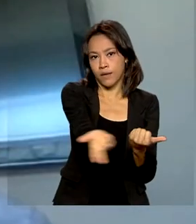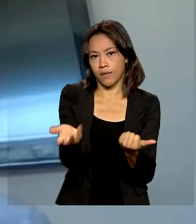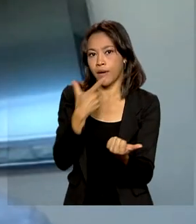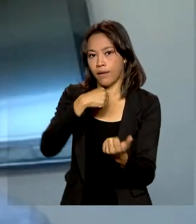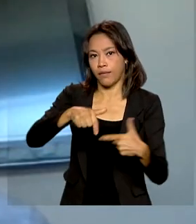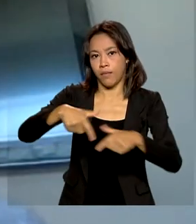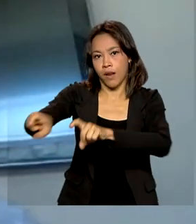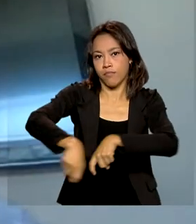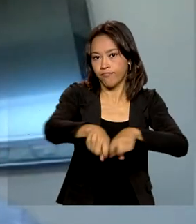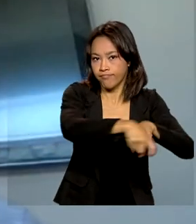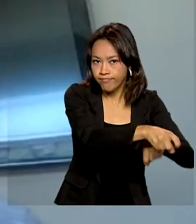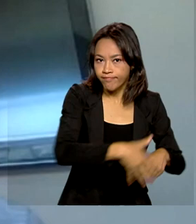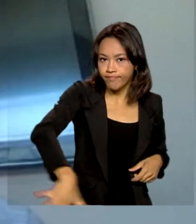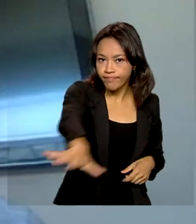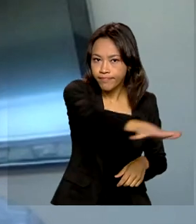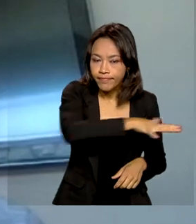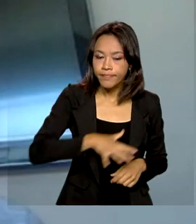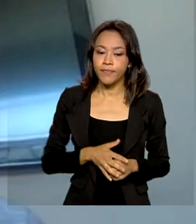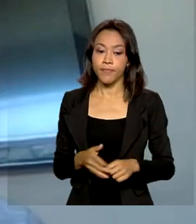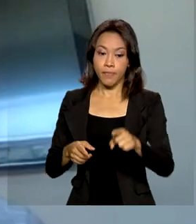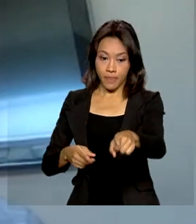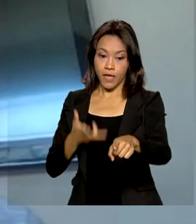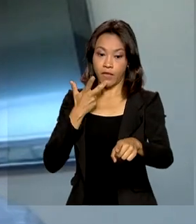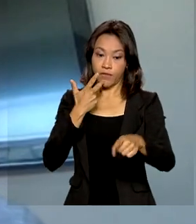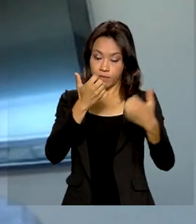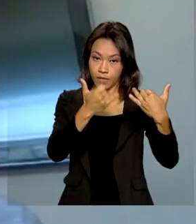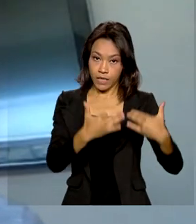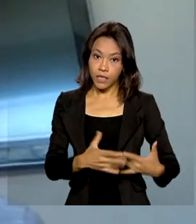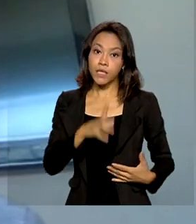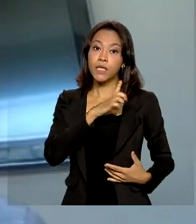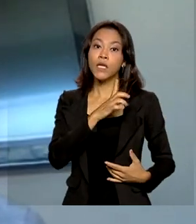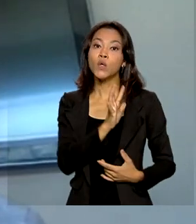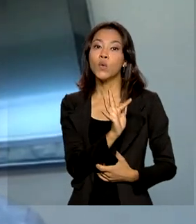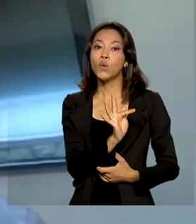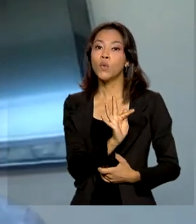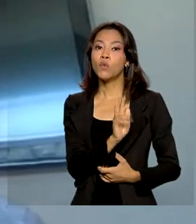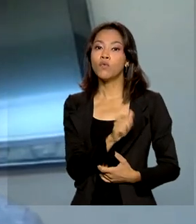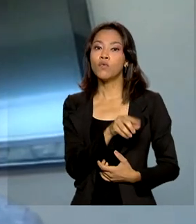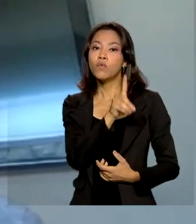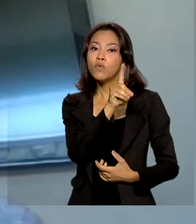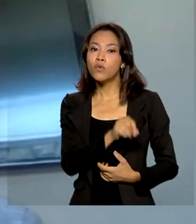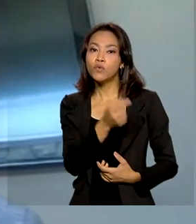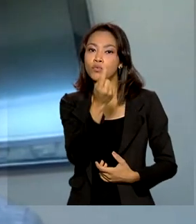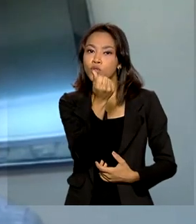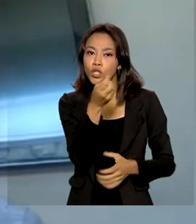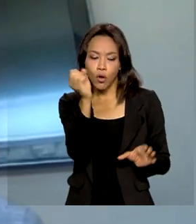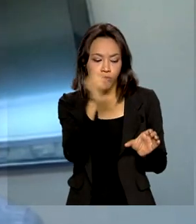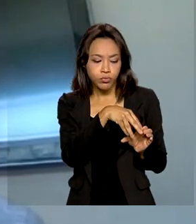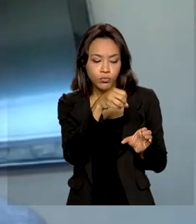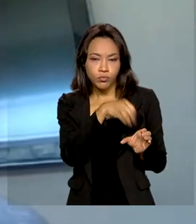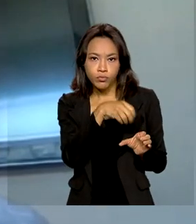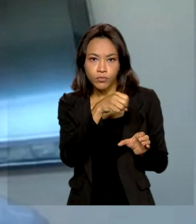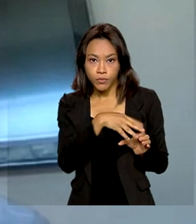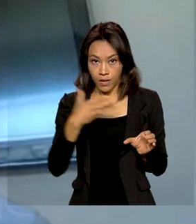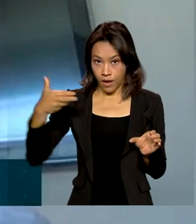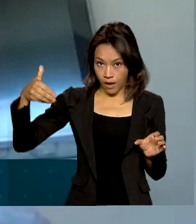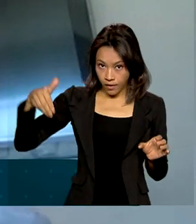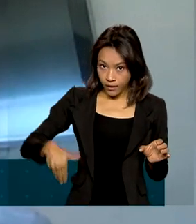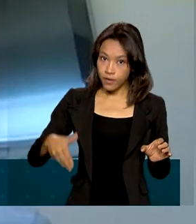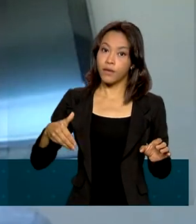Para auxiliar todo esse setor, o Fundo Café, que é o Fundo da Lavoura Cafeeira, que nós aqui no Ministério